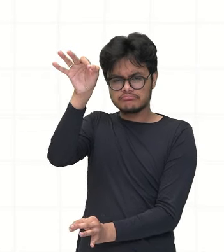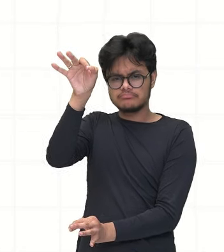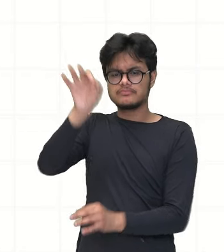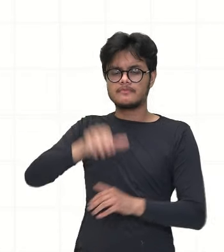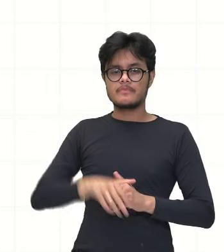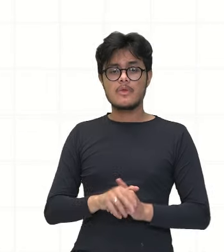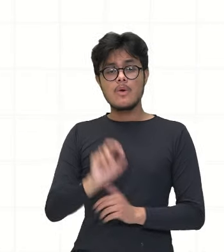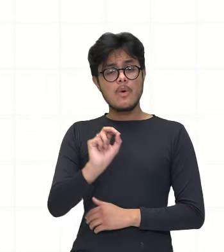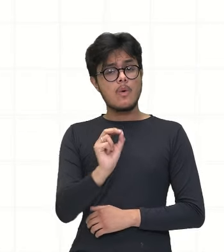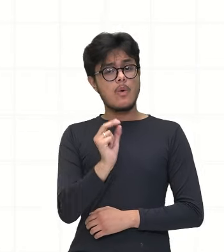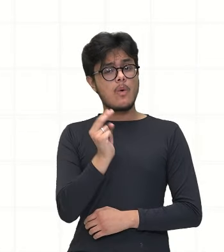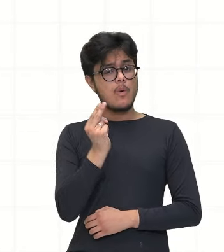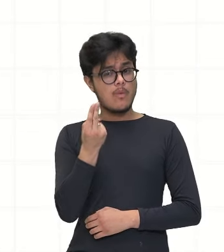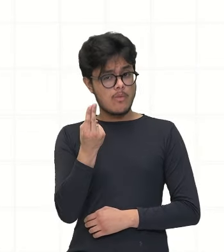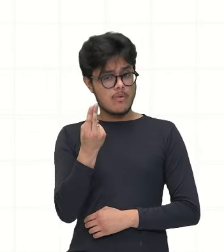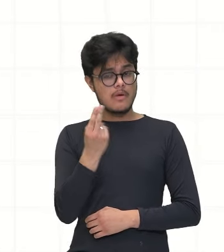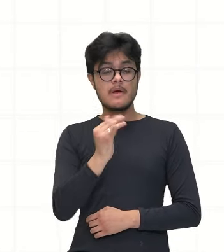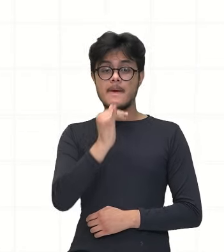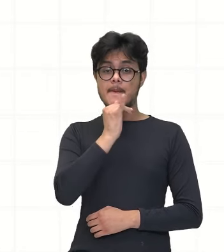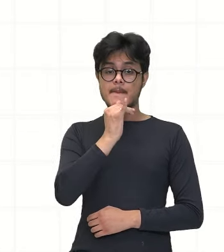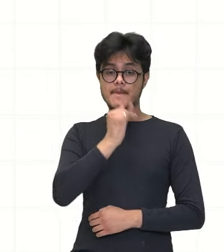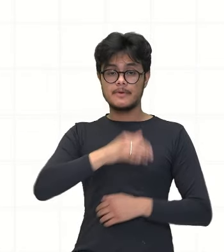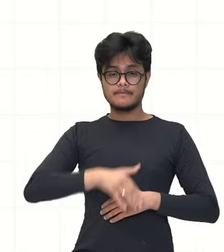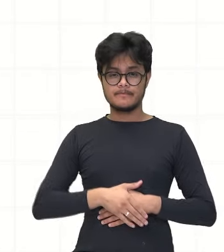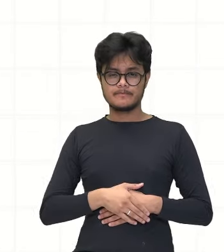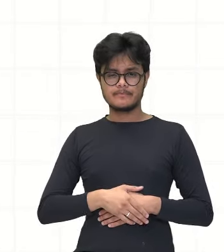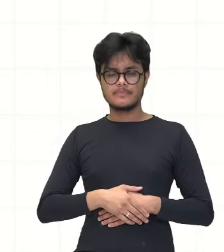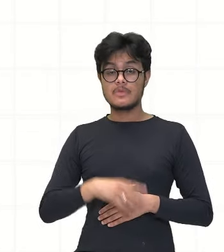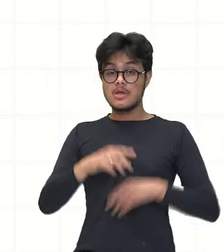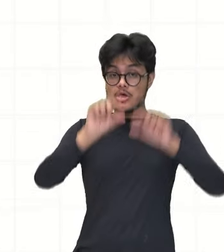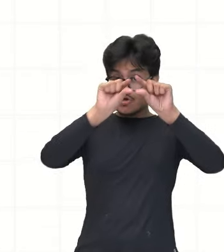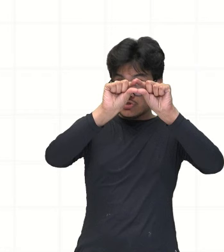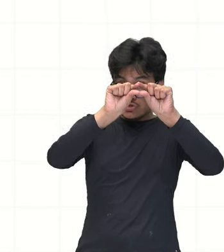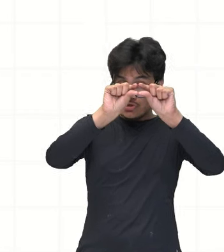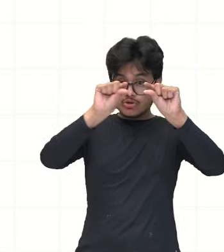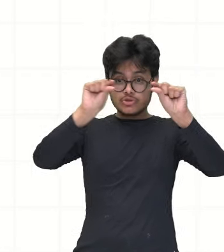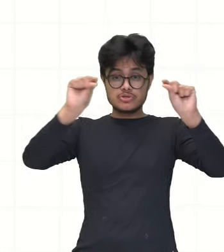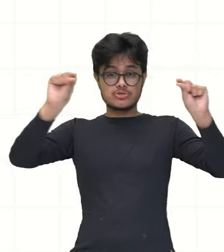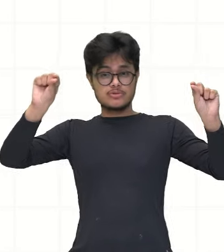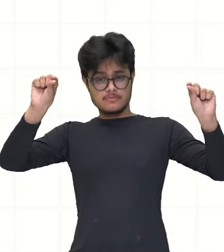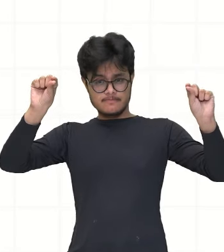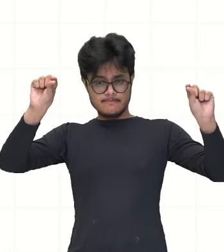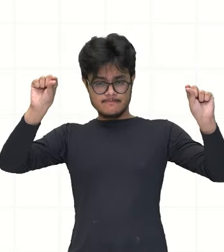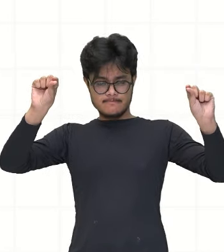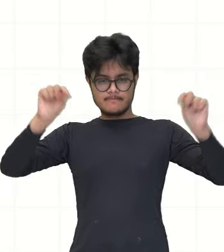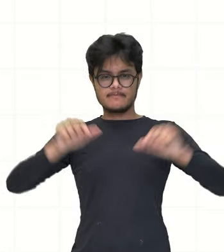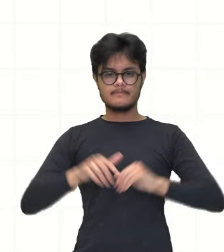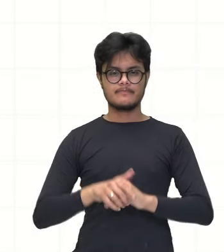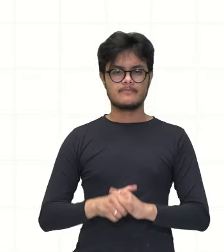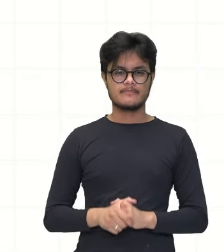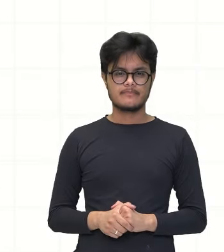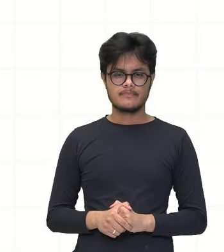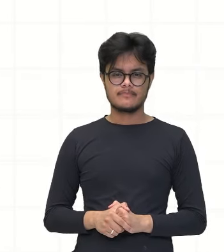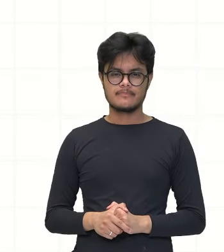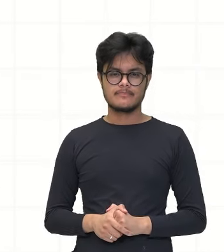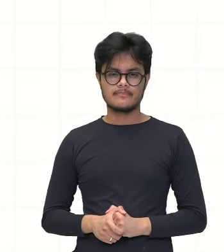Ou ela poderia ser paralela aqui ao eixo X, né? Ela poderia ser assim, na horizontal, paralela a